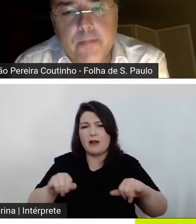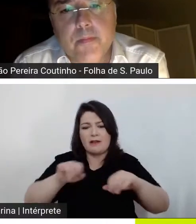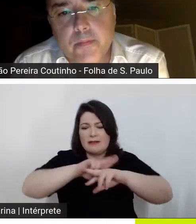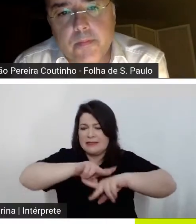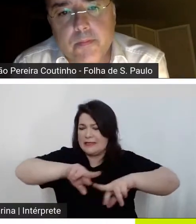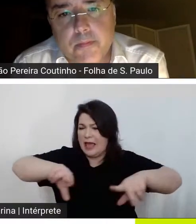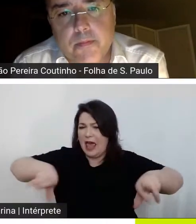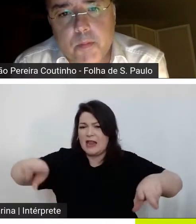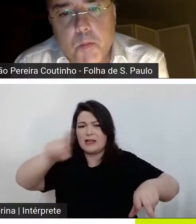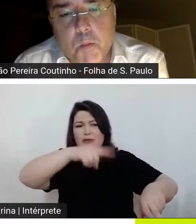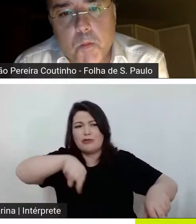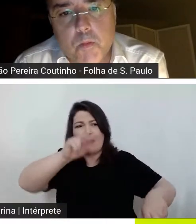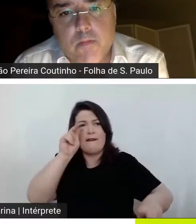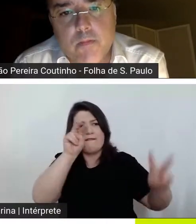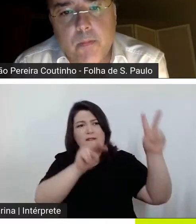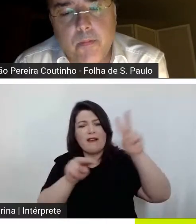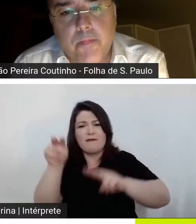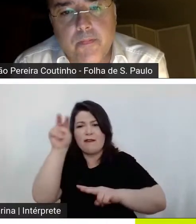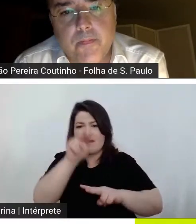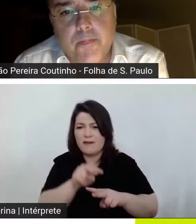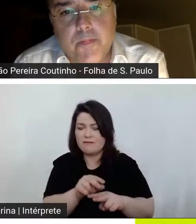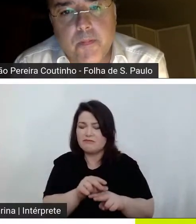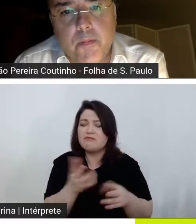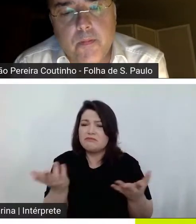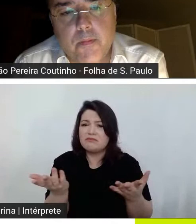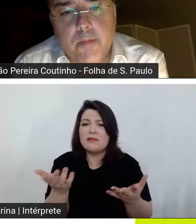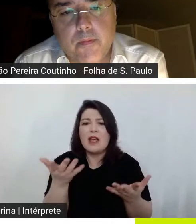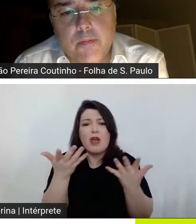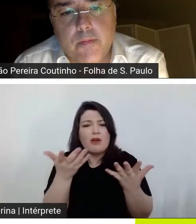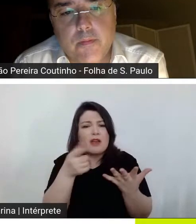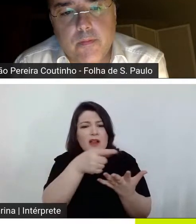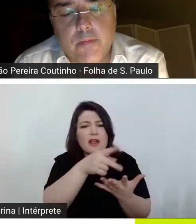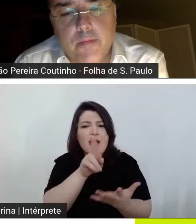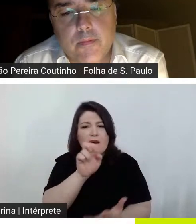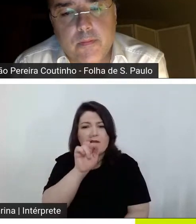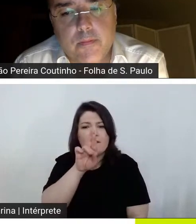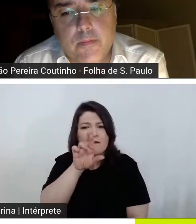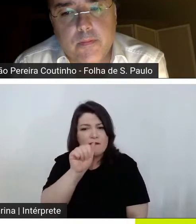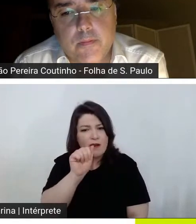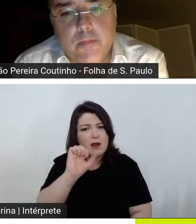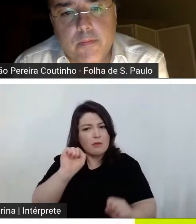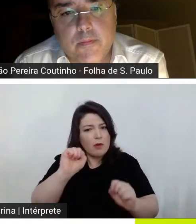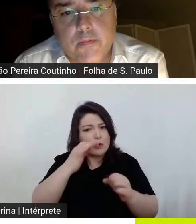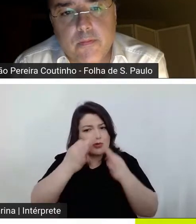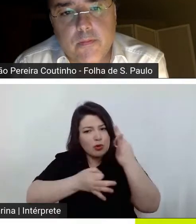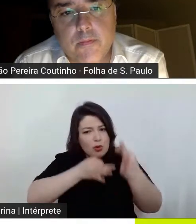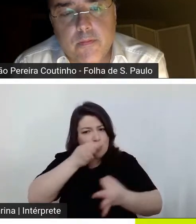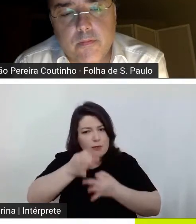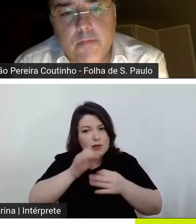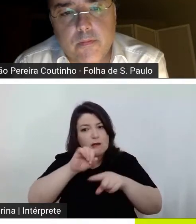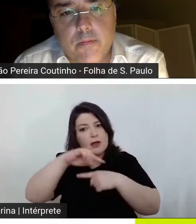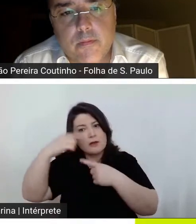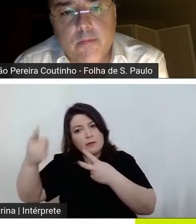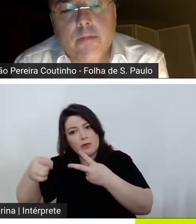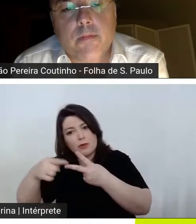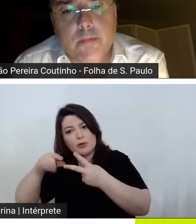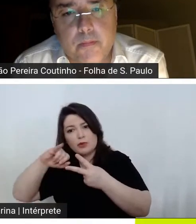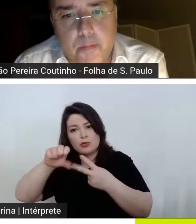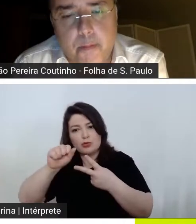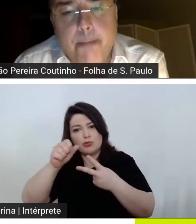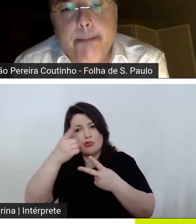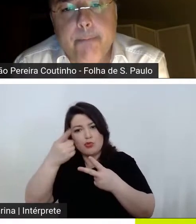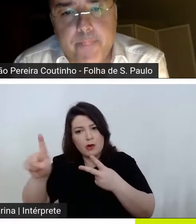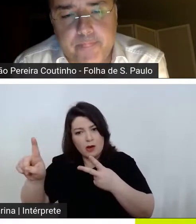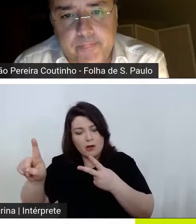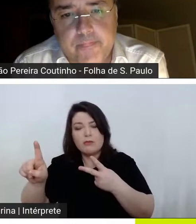assiste diariamente então queria que a Vera se ela puder comentar um pouco sobre isso e depois o João e aí